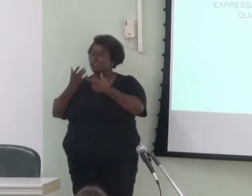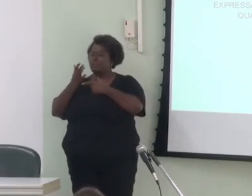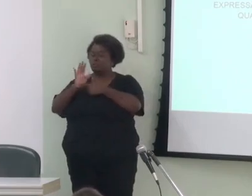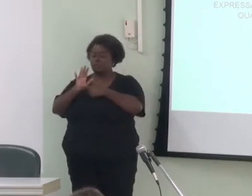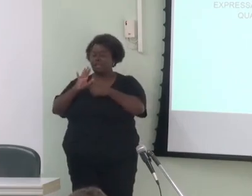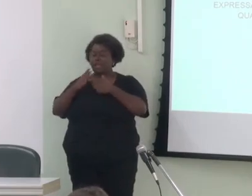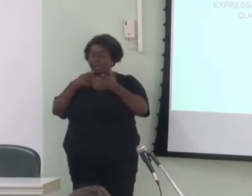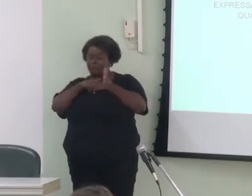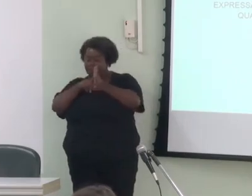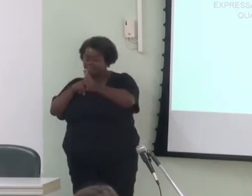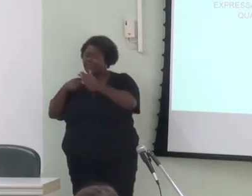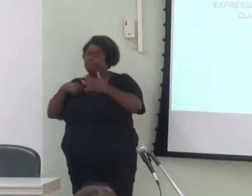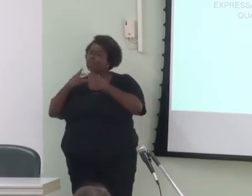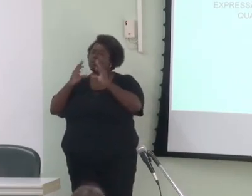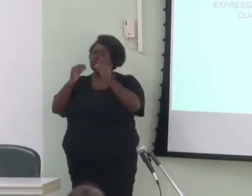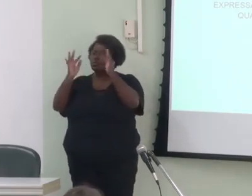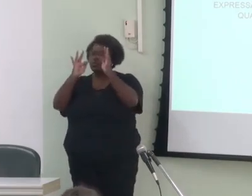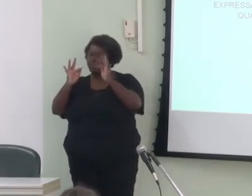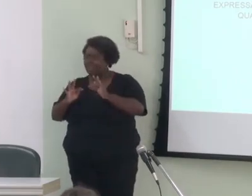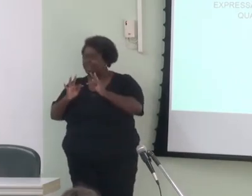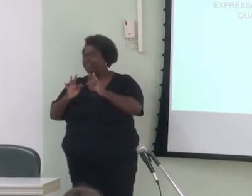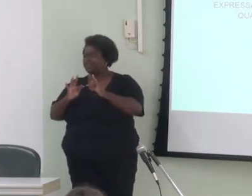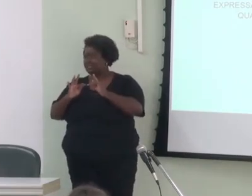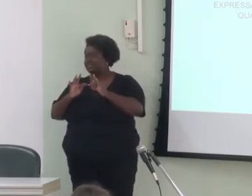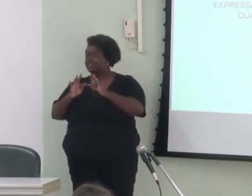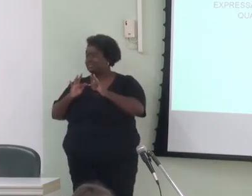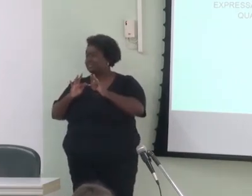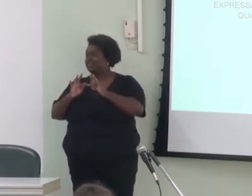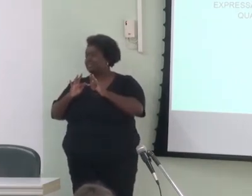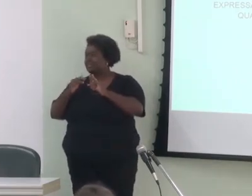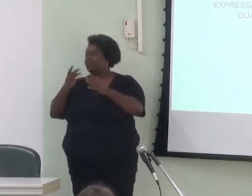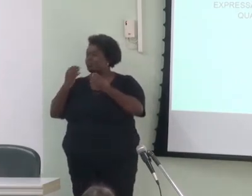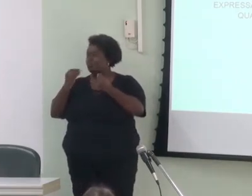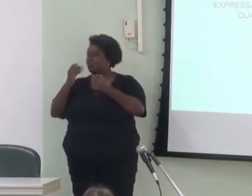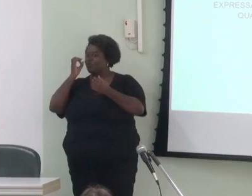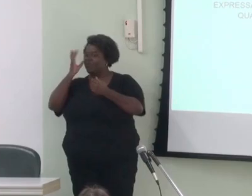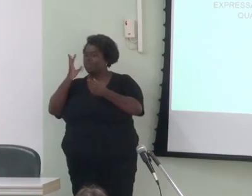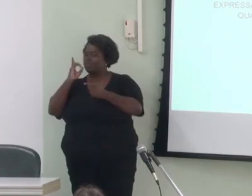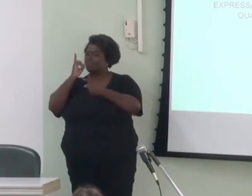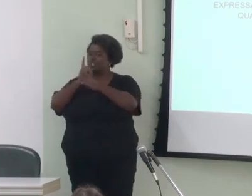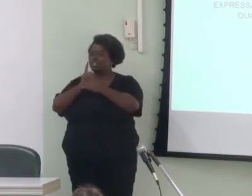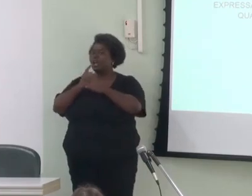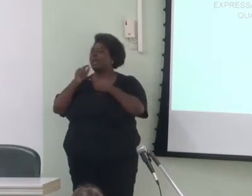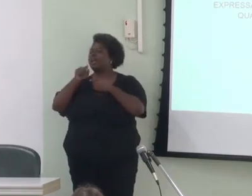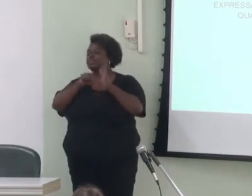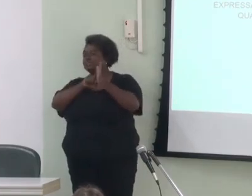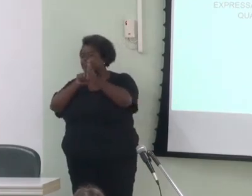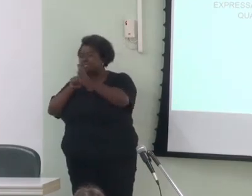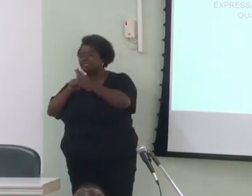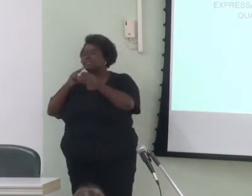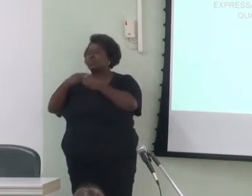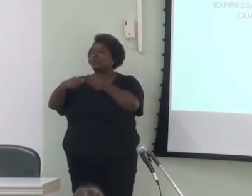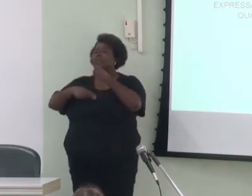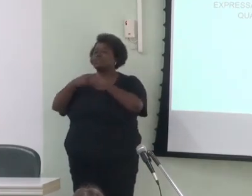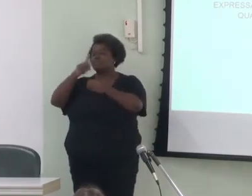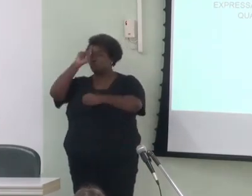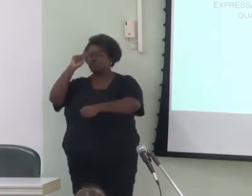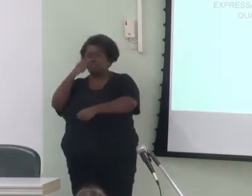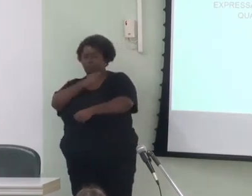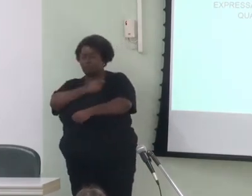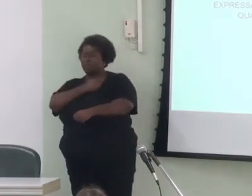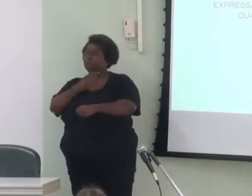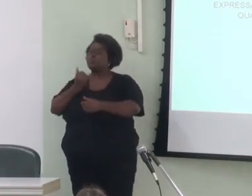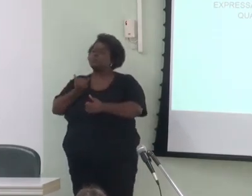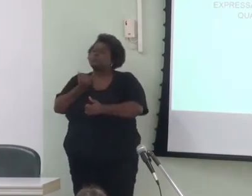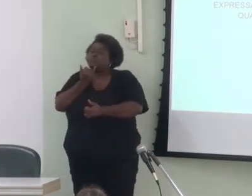eu vou ficar muito feliz de fazer isso é muito fácil me achar na Unesp de Rio Preto pelo e-mail também desculpa